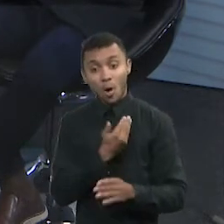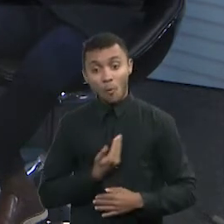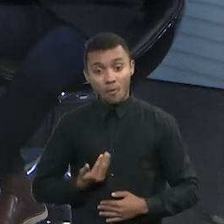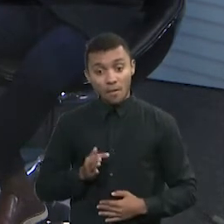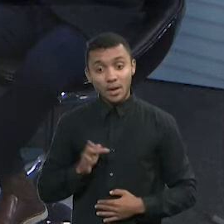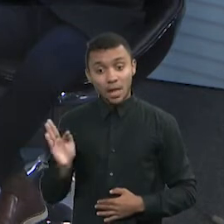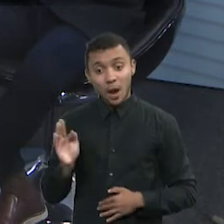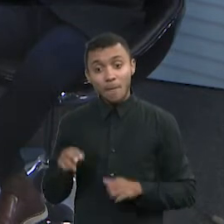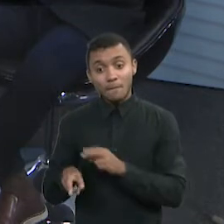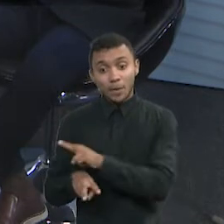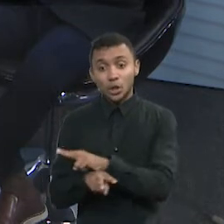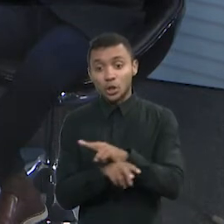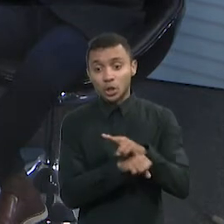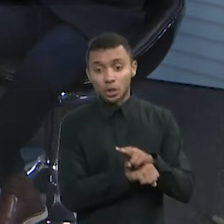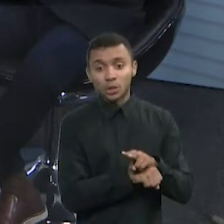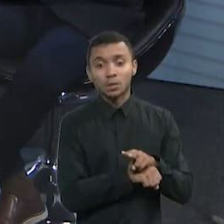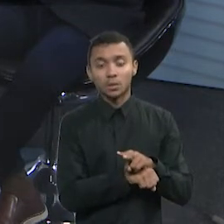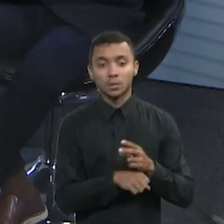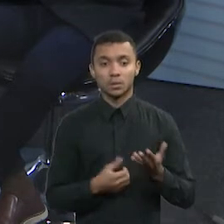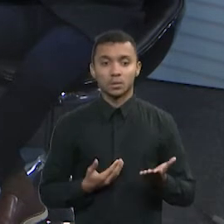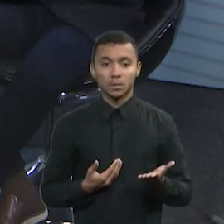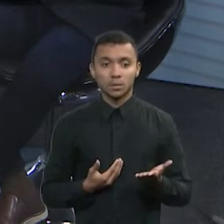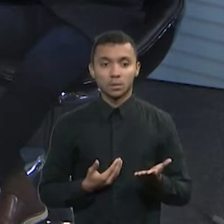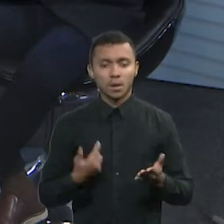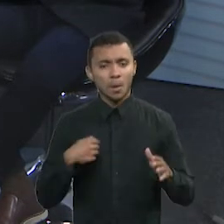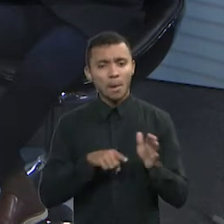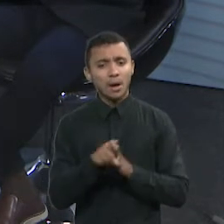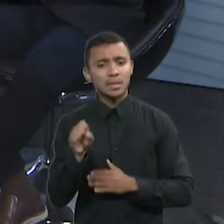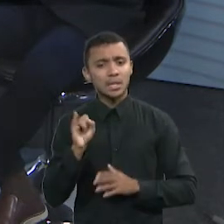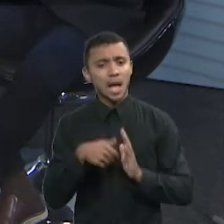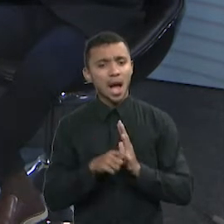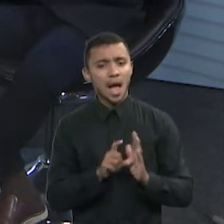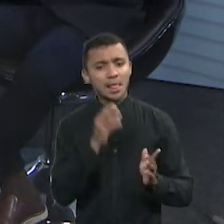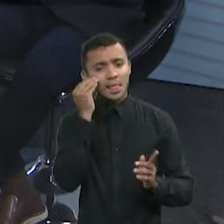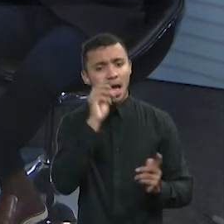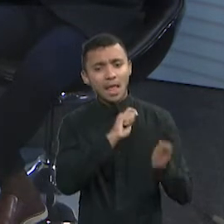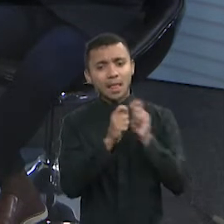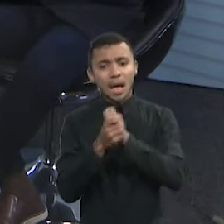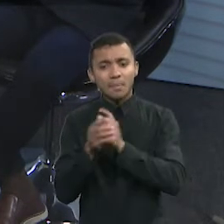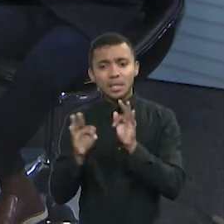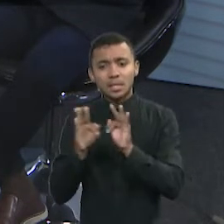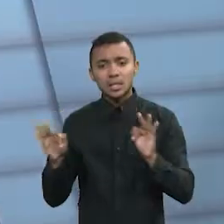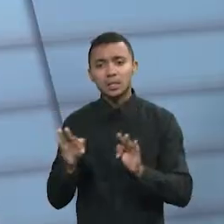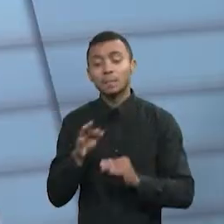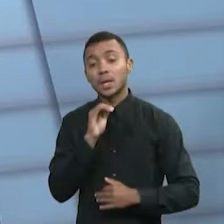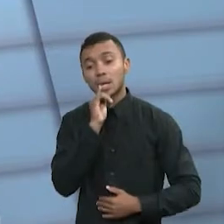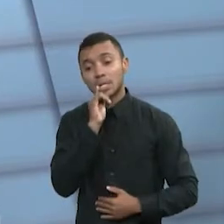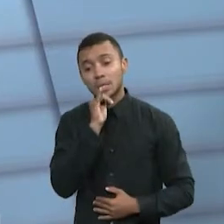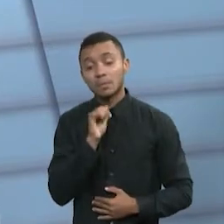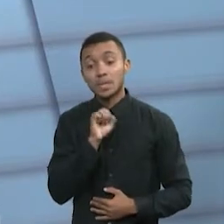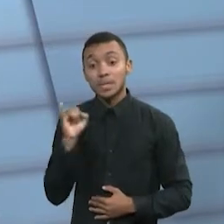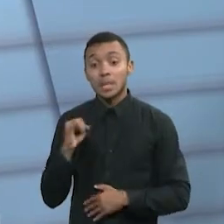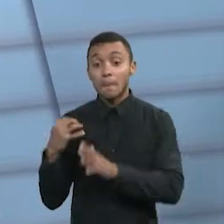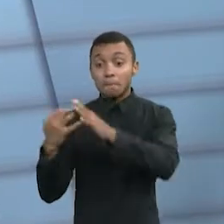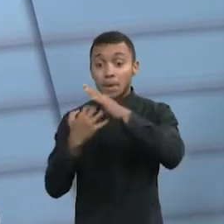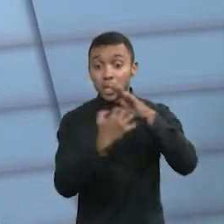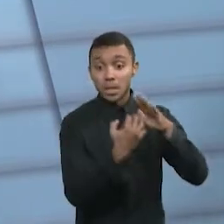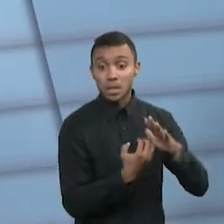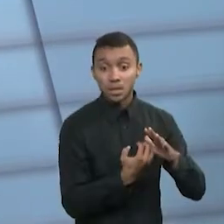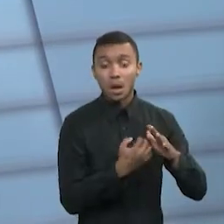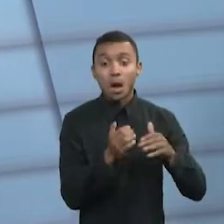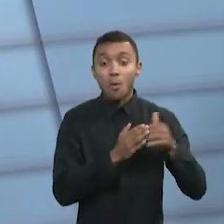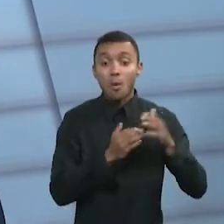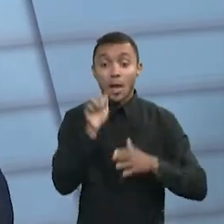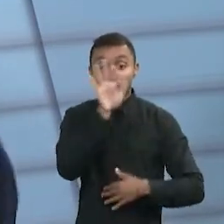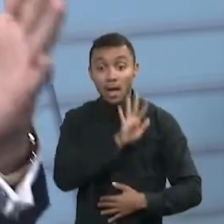E eu lhe pergunto, Renato, se nós tivéssemos uma carga tributária mais justa, mais acentuada, por exemplo, se as empresas optando o simples nacional